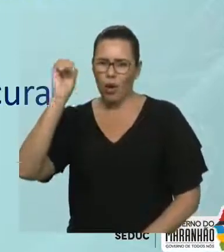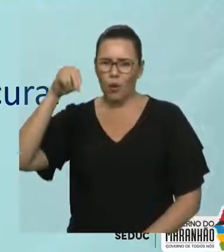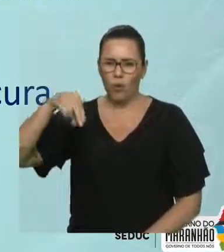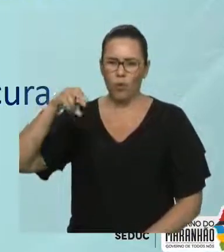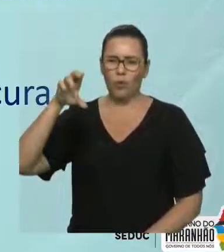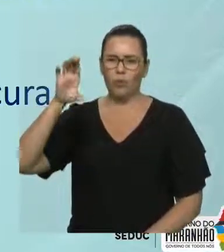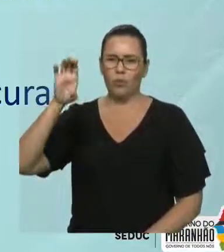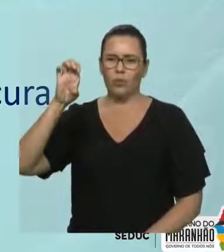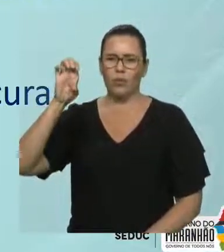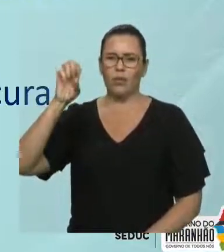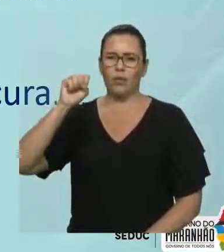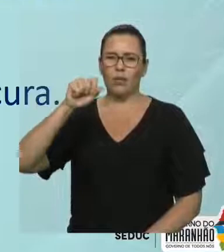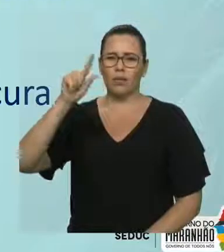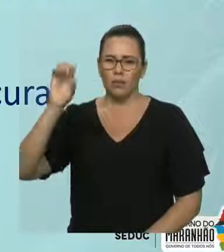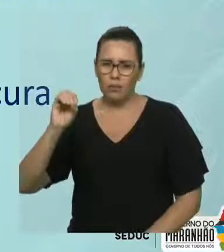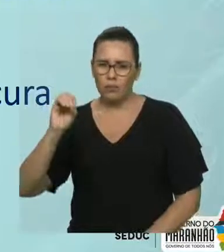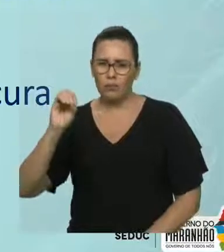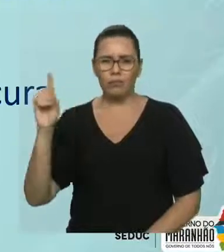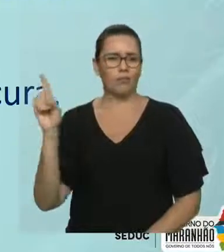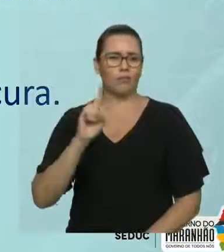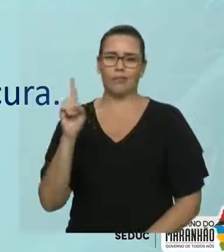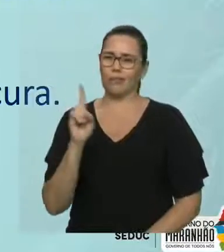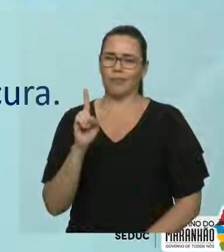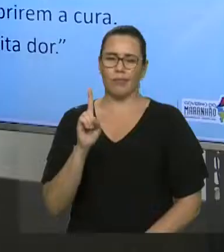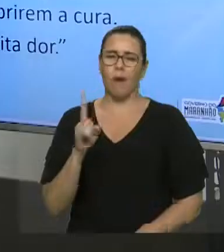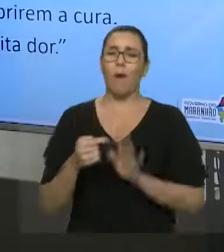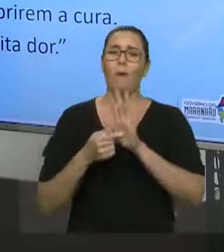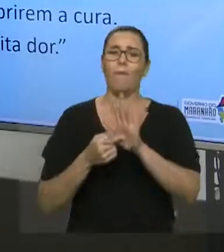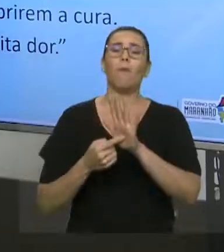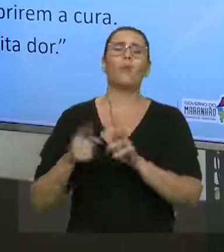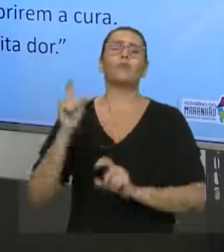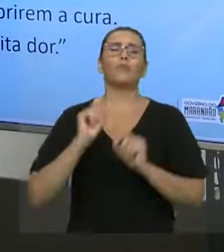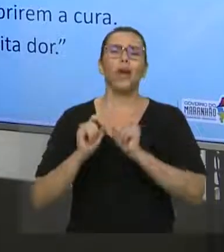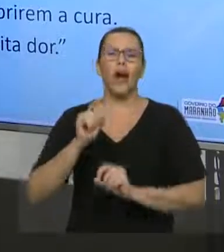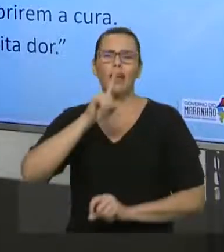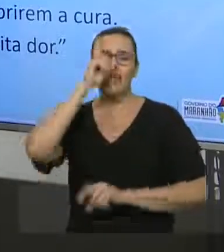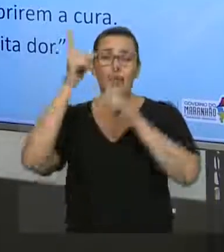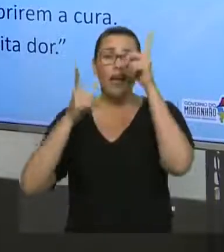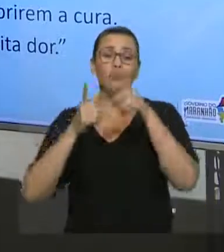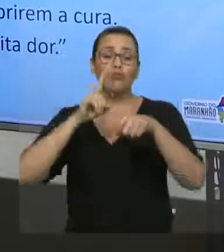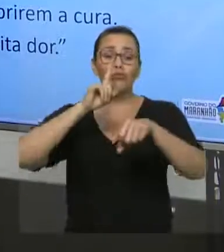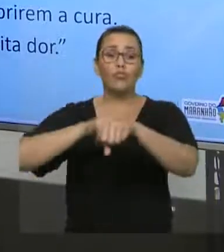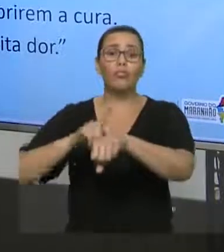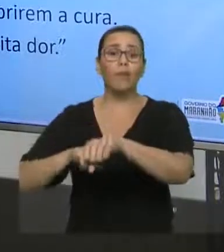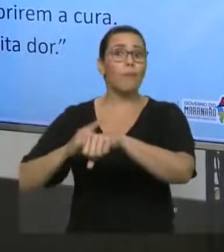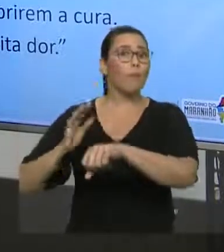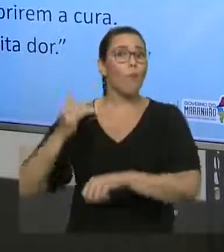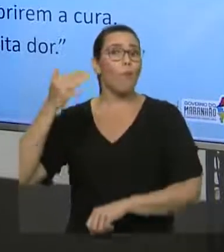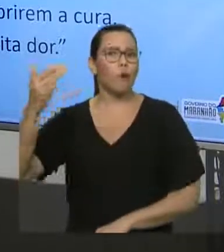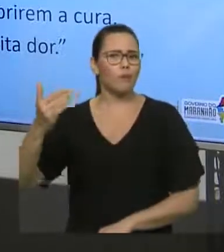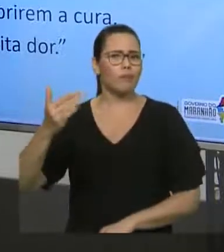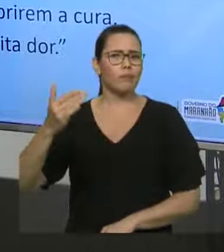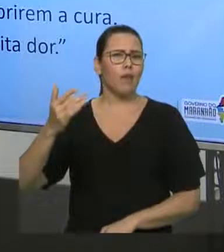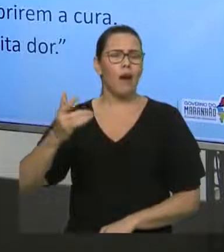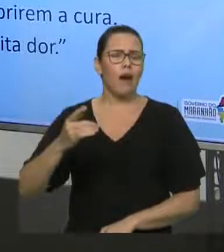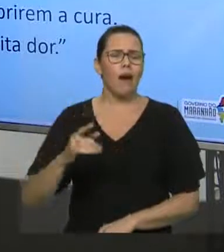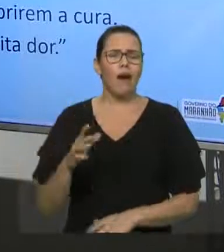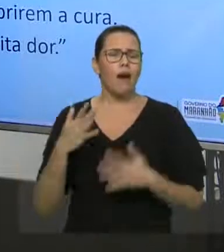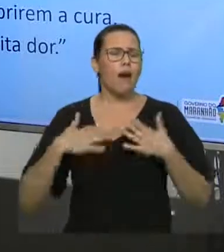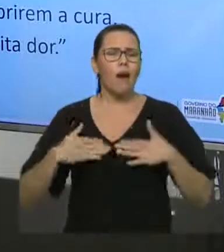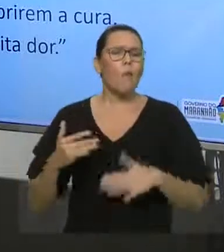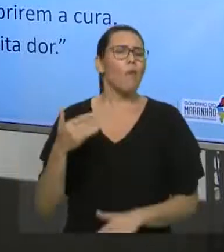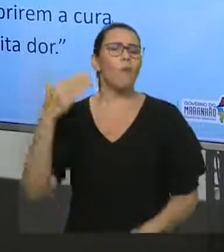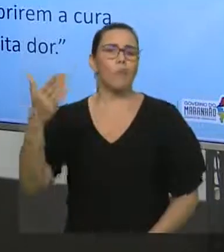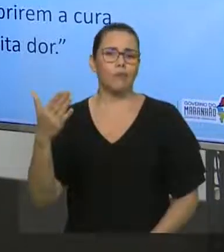tempo. Ok? Temporalidade. Olha só. Haverá mais calma quando? Em que momento haverá mais